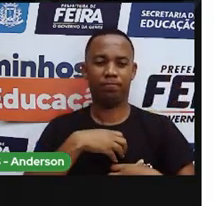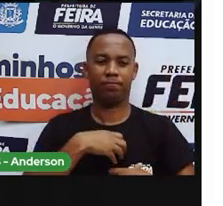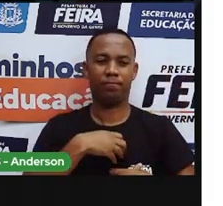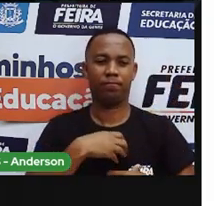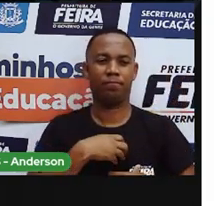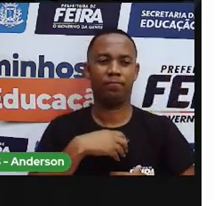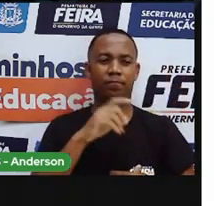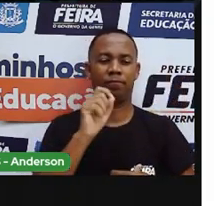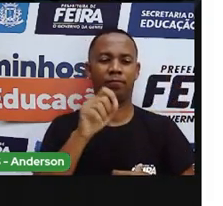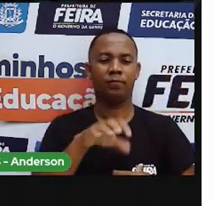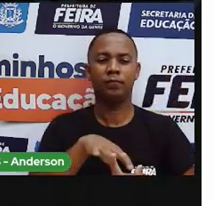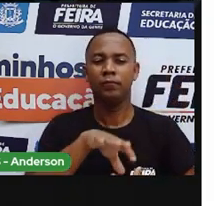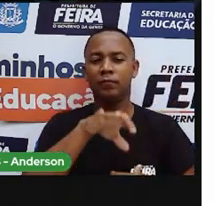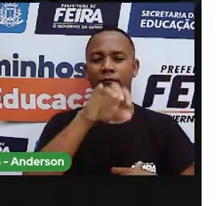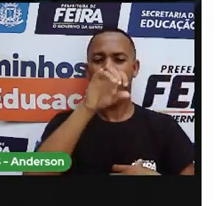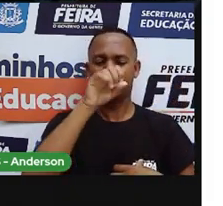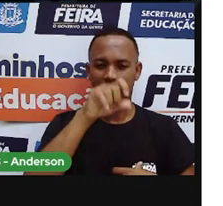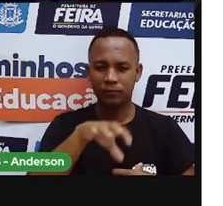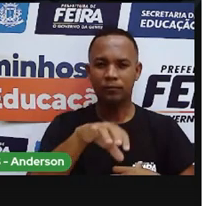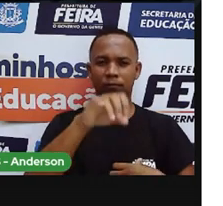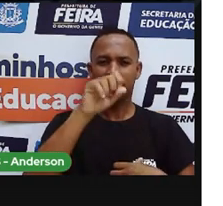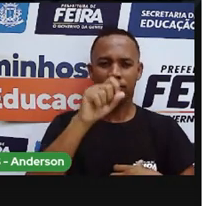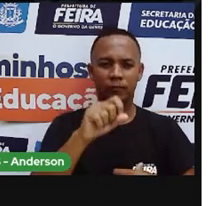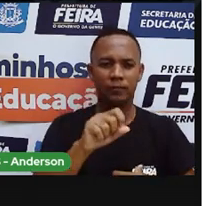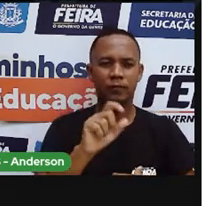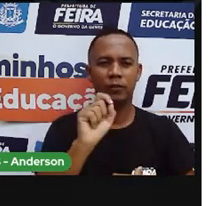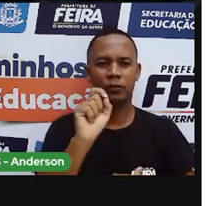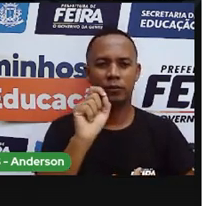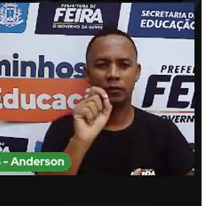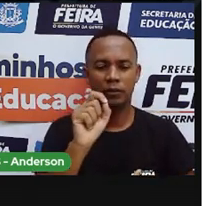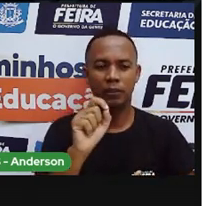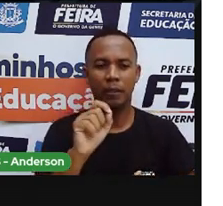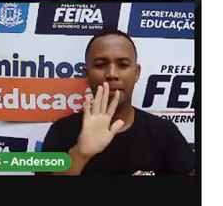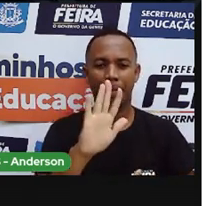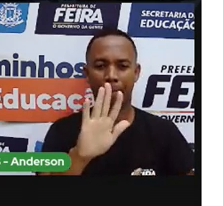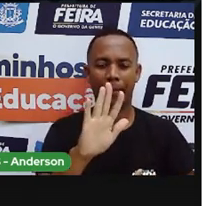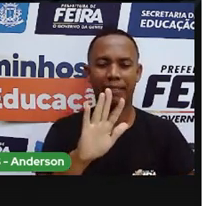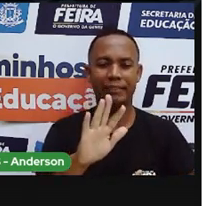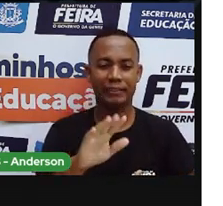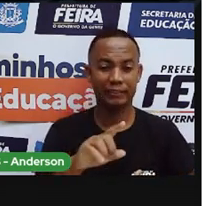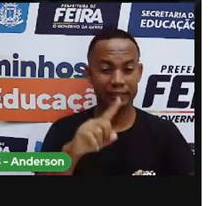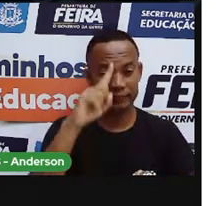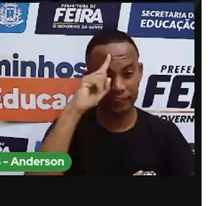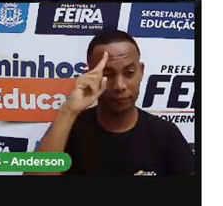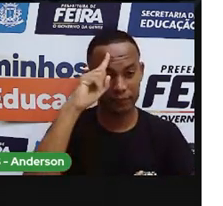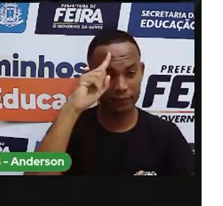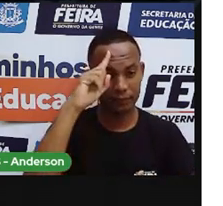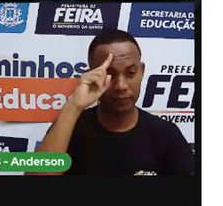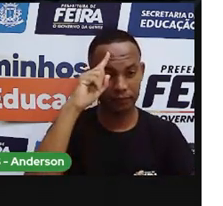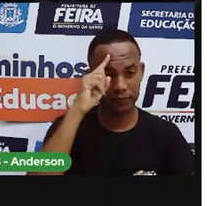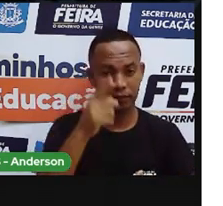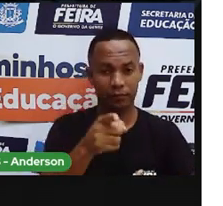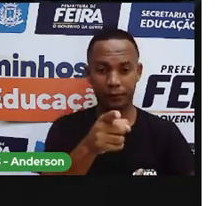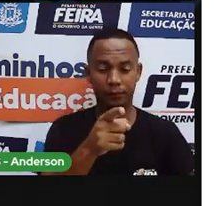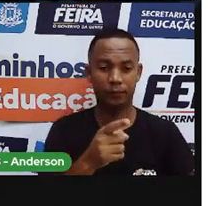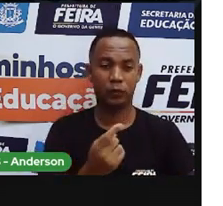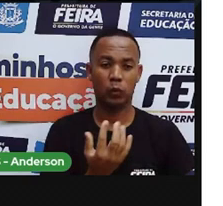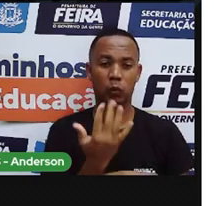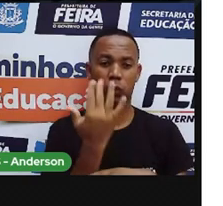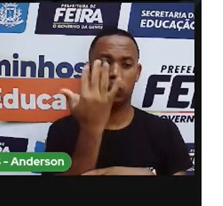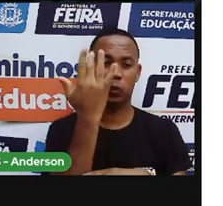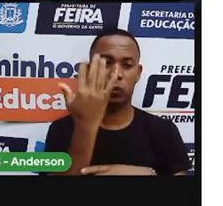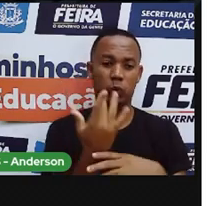fogueira. A dificuldade de respirar. Mas ali é uma situação momentânea. Mas, né? Em grandes centros. Olha só essa